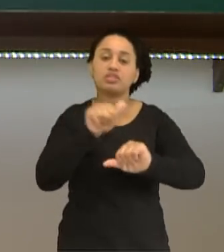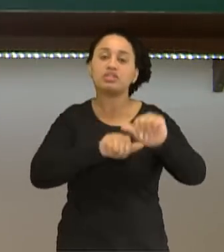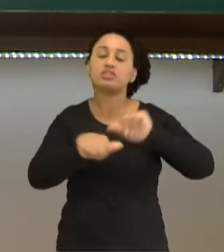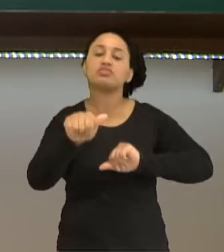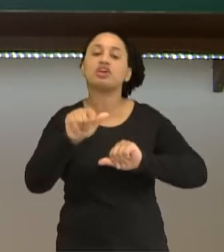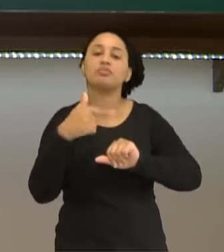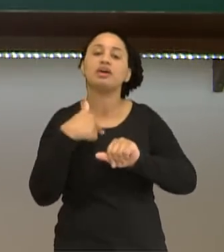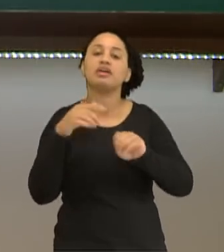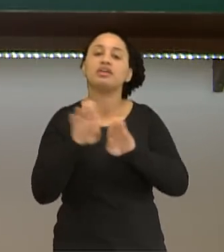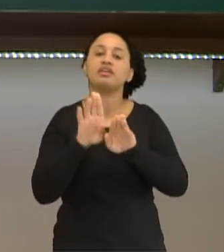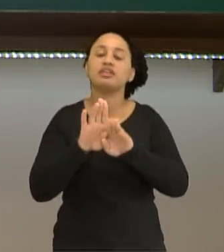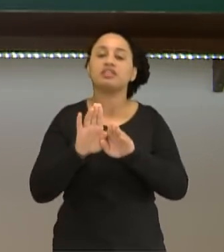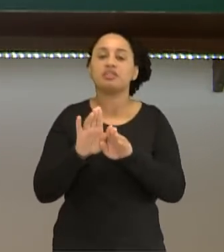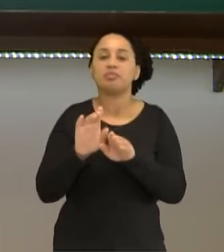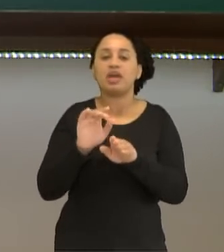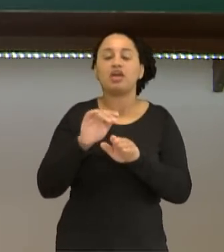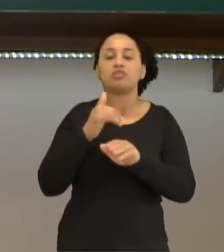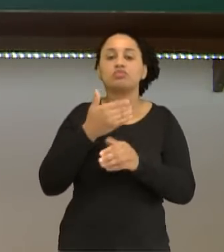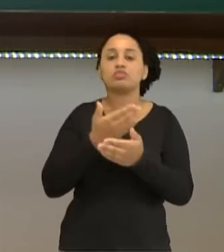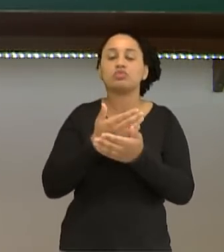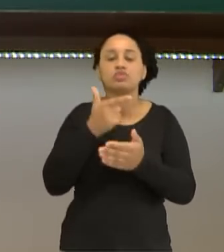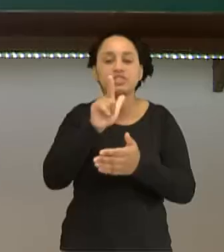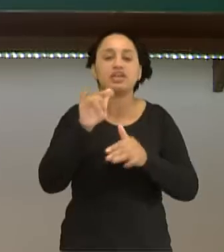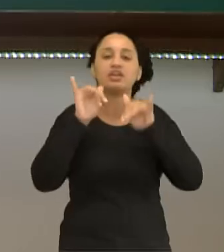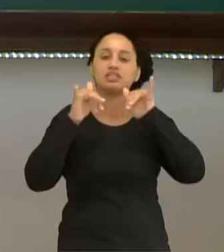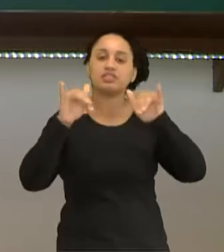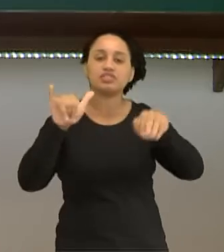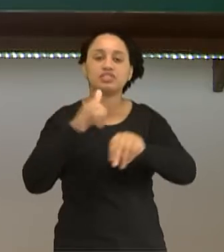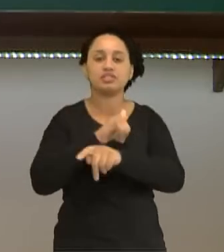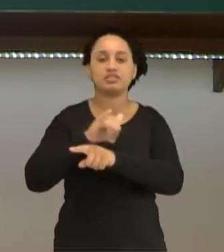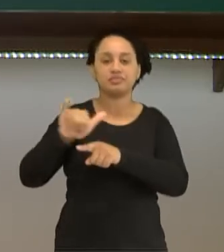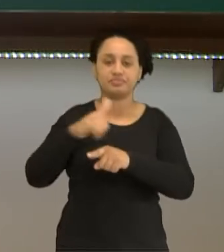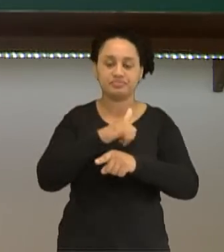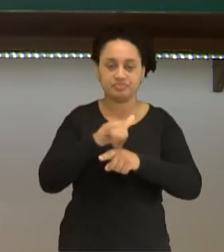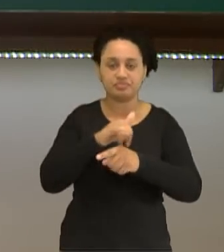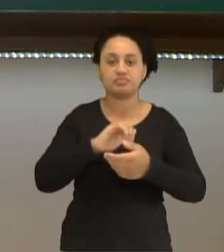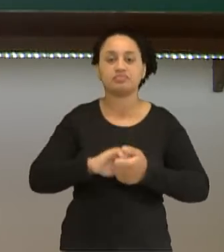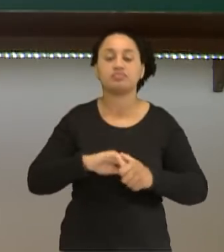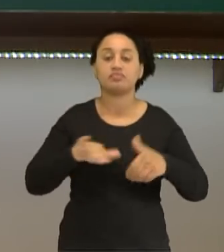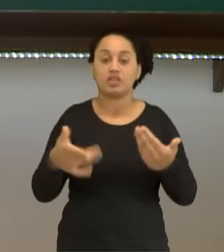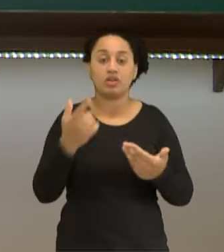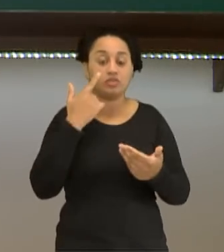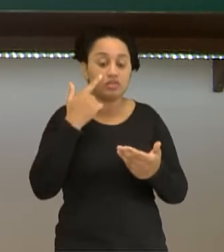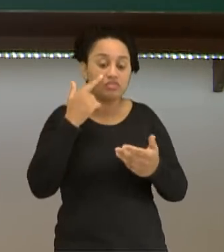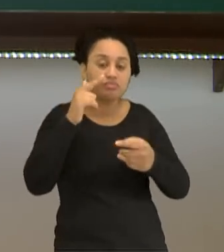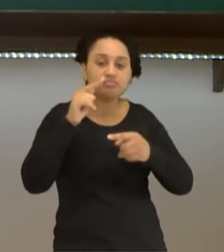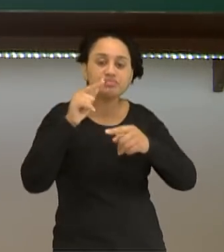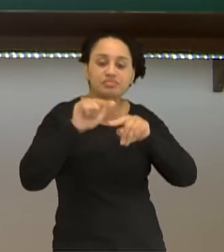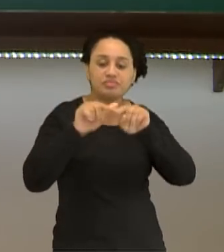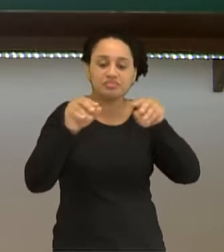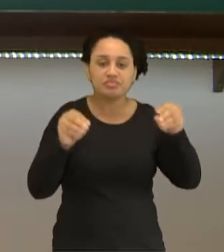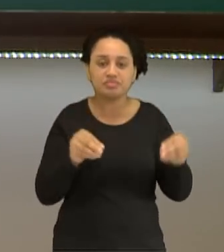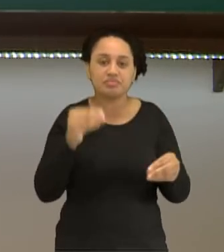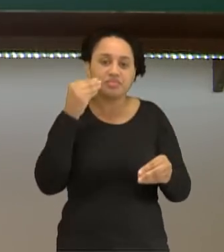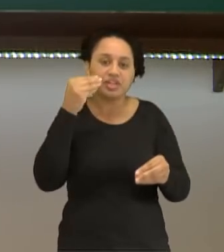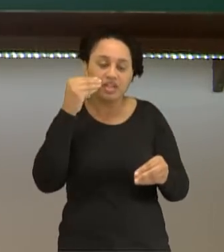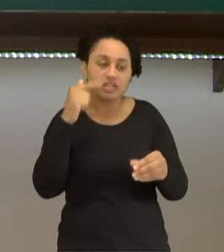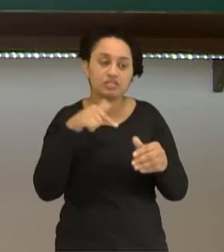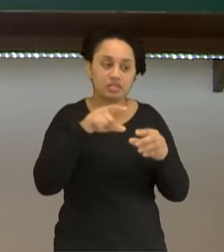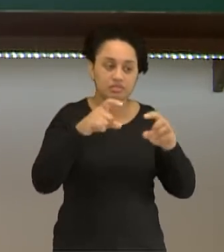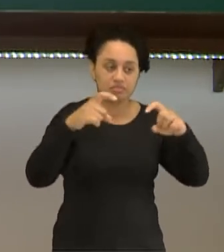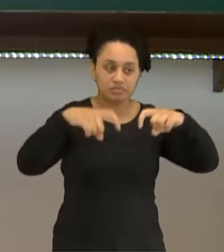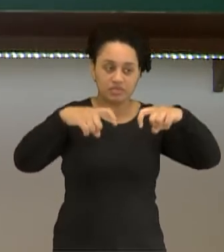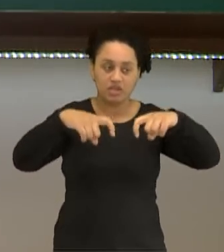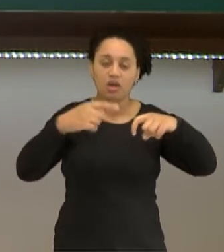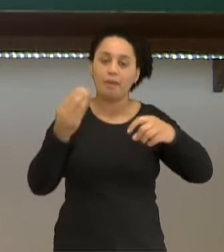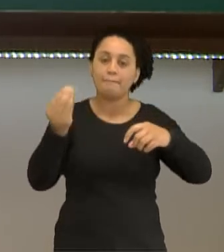em excelentes eletrólitos, ou seja, condutores de energia. Aqui nós vimos esse circuito elétrico funcionando a